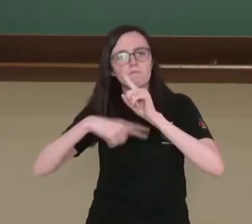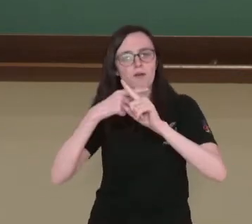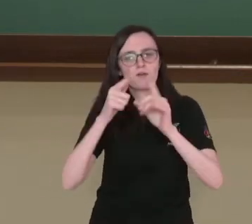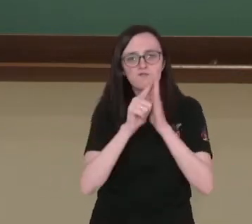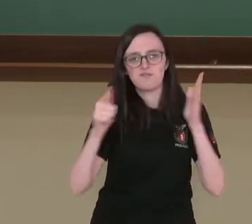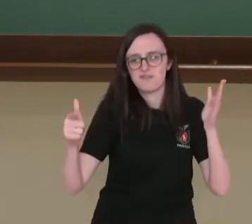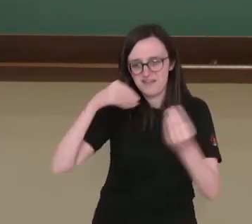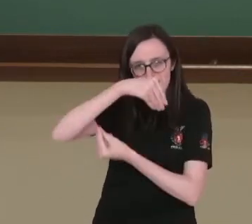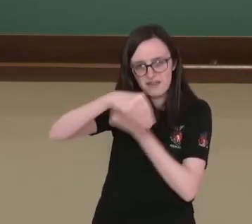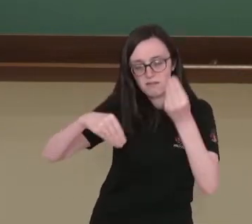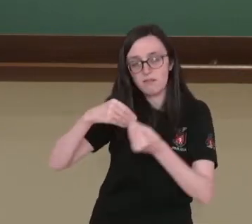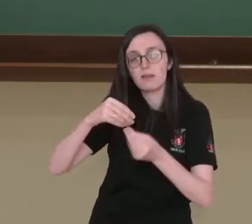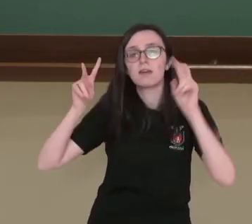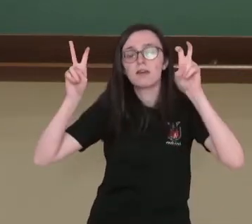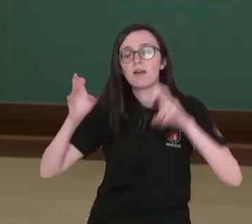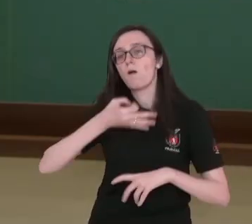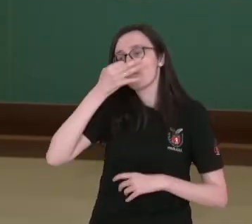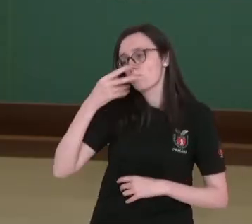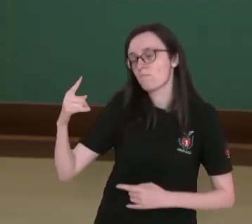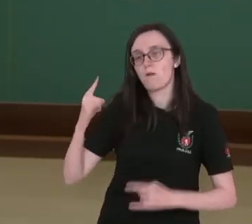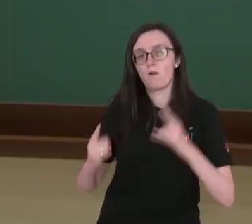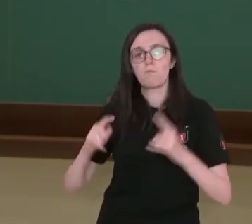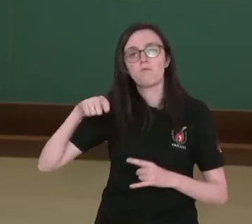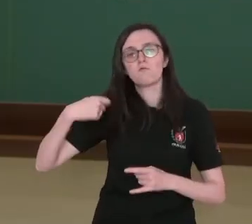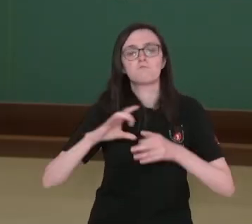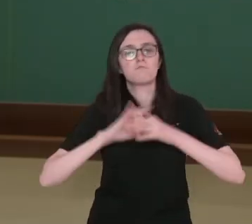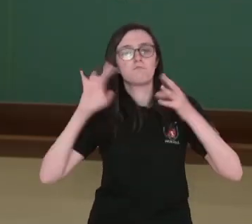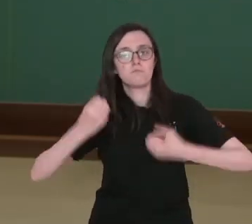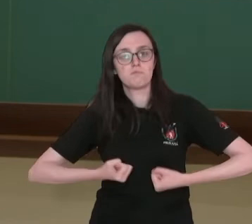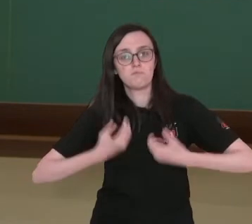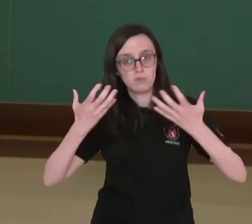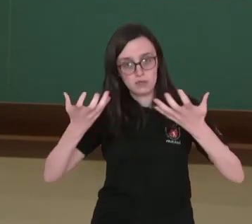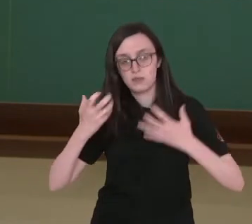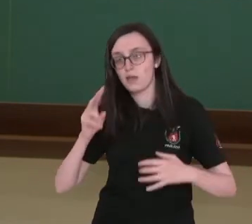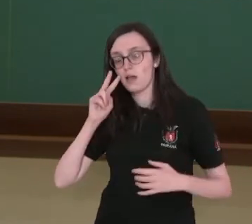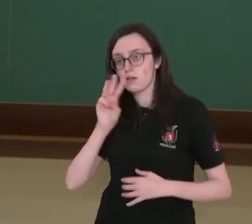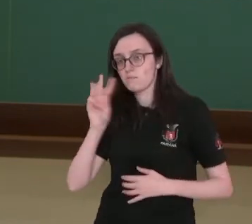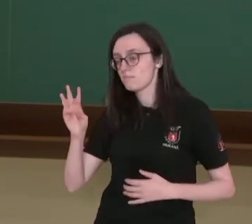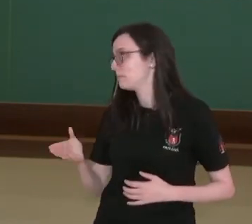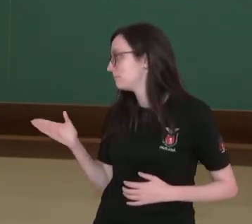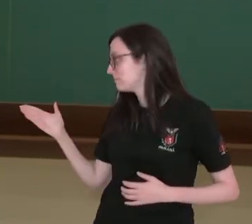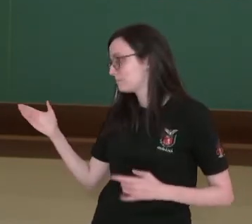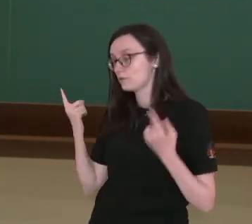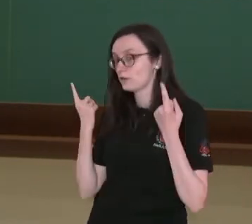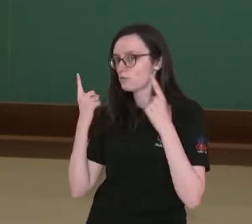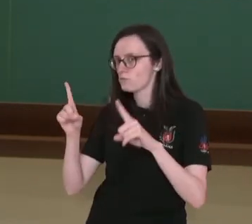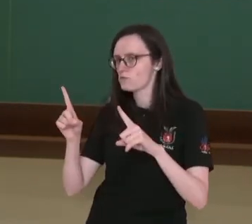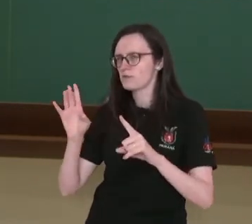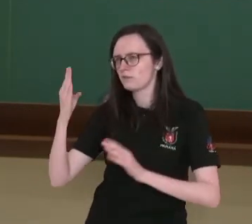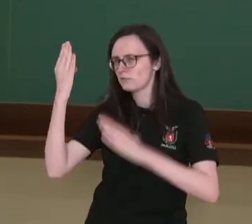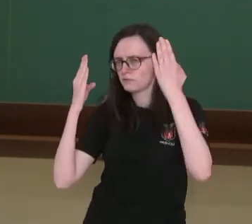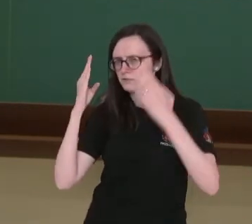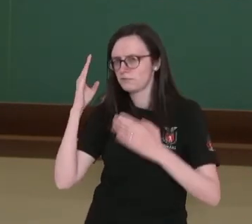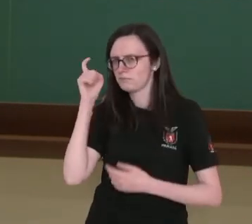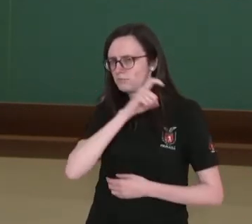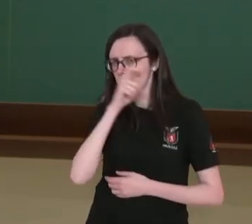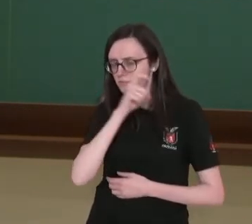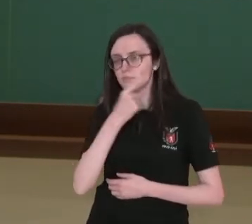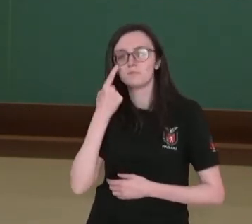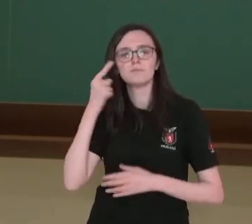robô sobre liberdade de expressão. Quer chegar a referência no nosso eterno combate às fake news? Acesse aqui,